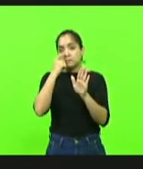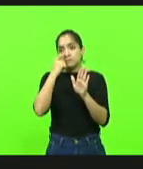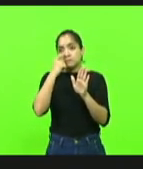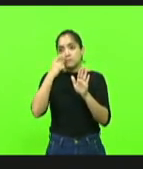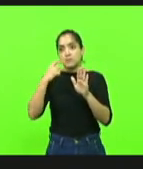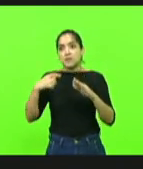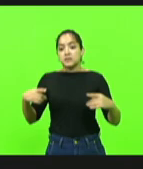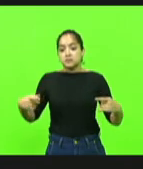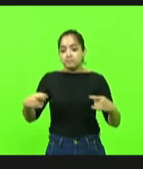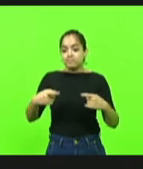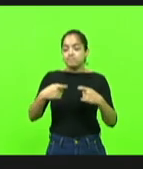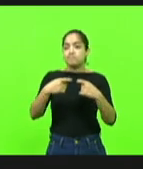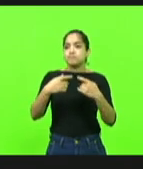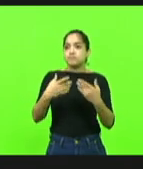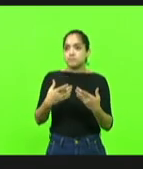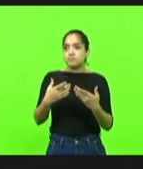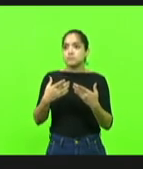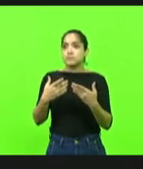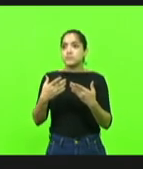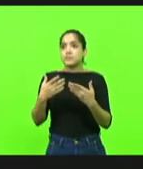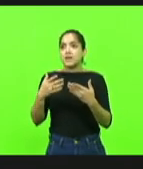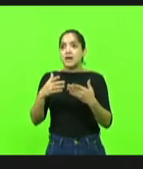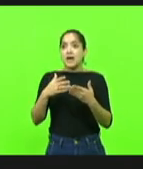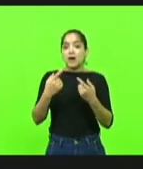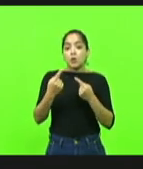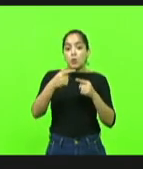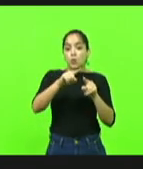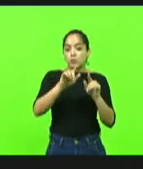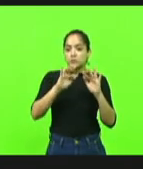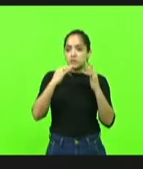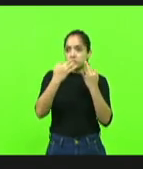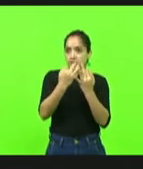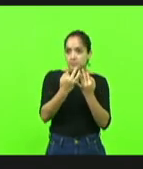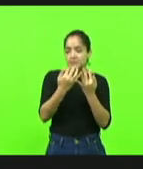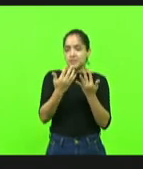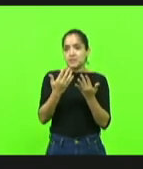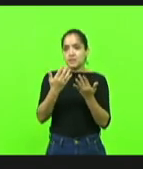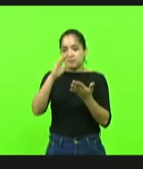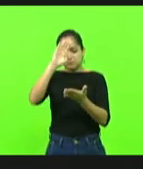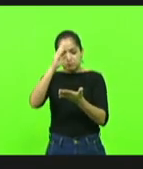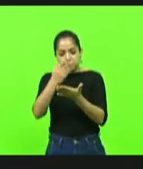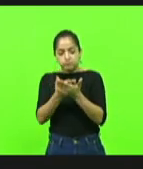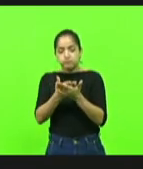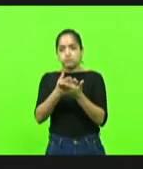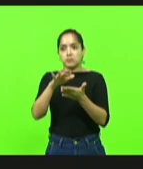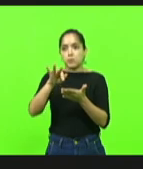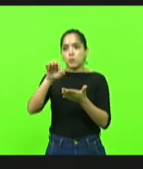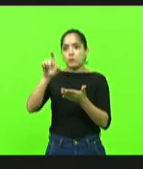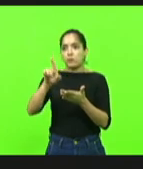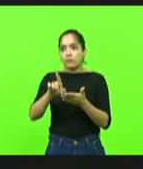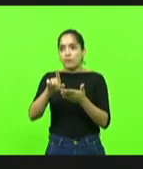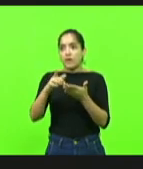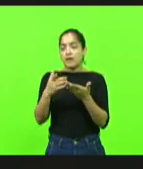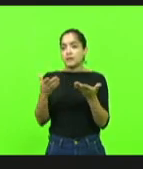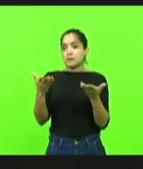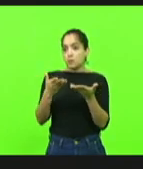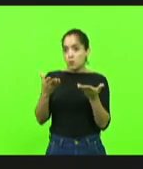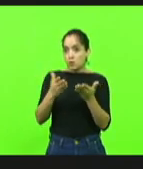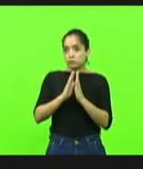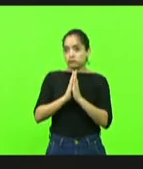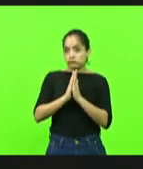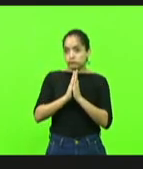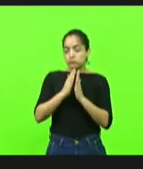esquerda, desse centro esquerda, às vezes contra a família, contra os nossos princípios e convicções de fé, então eu deixo esse apelo